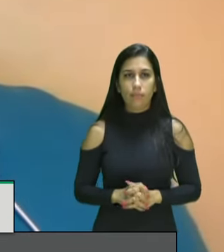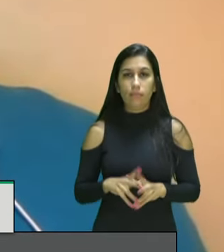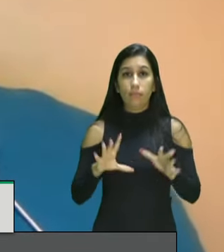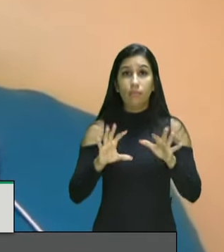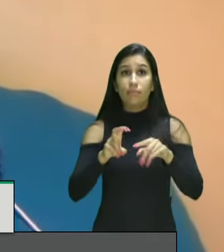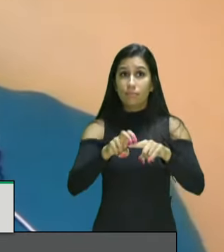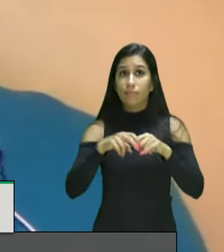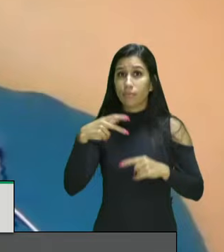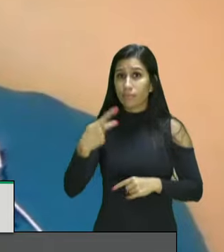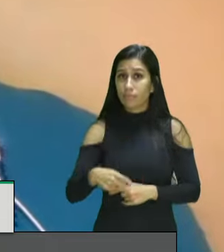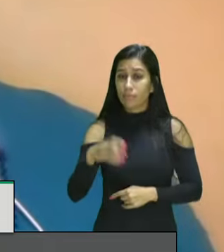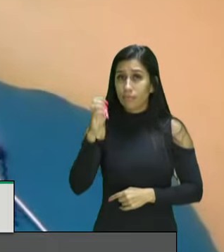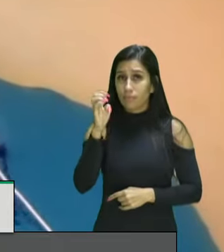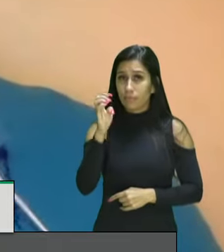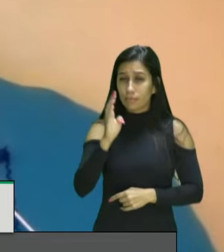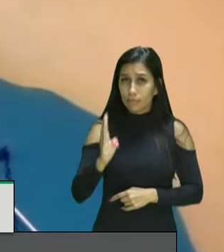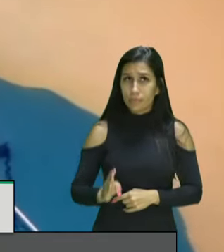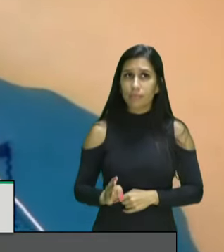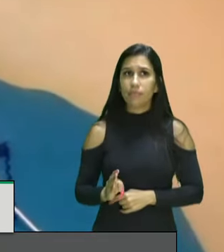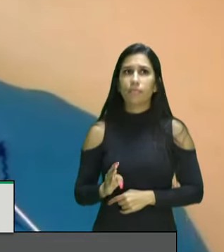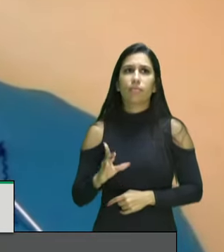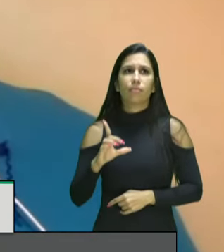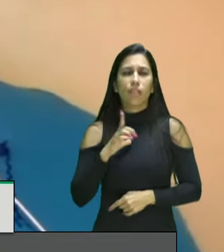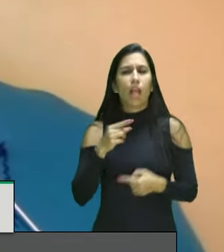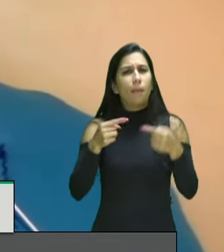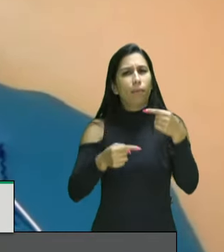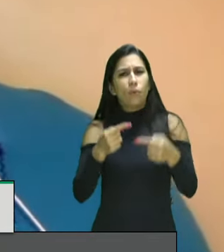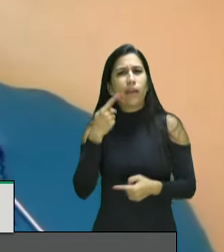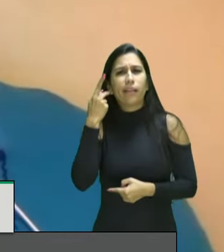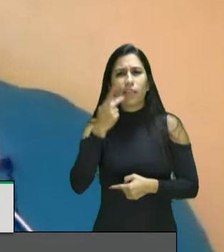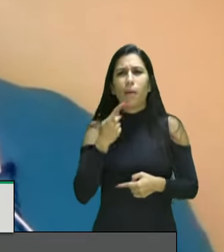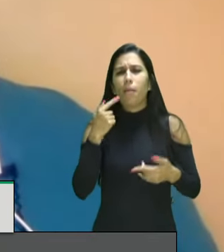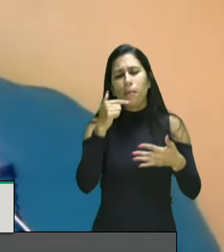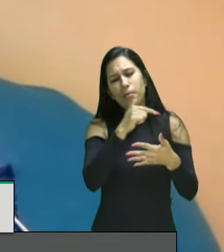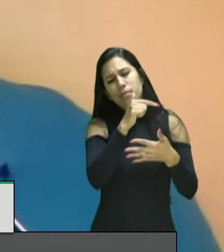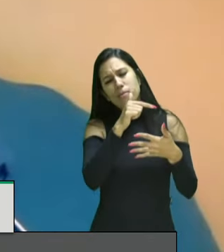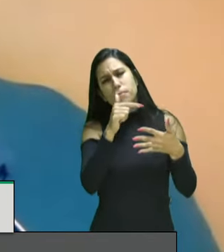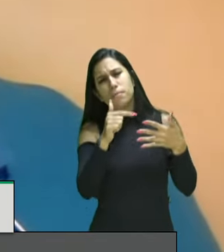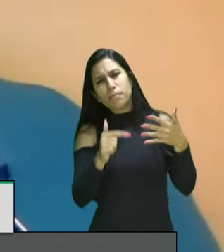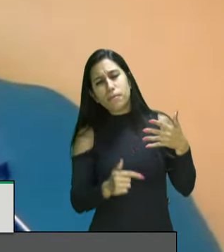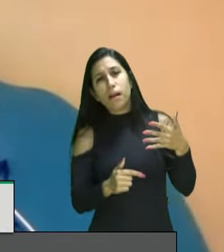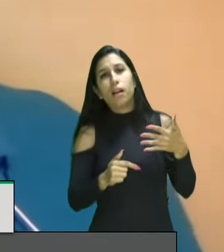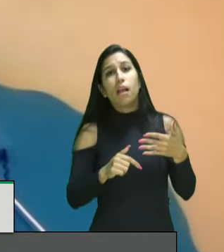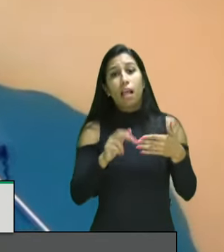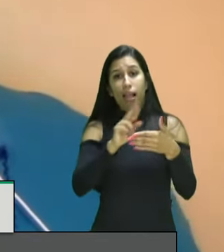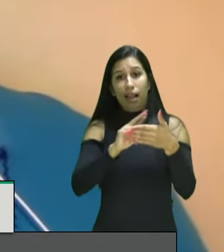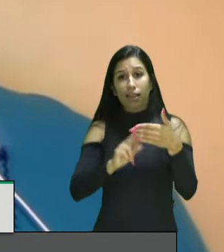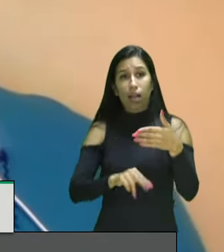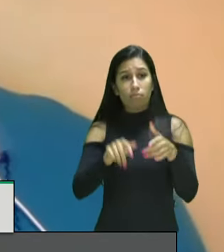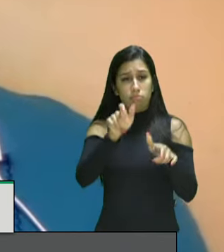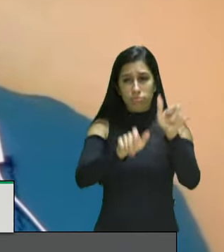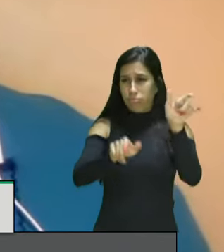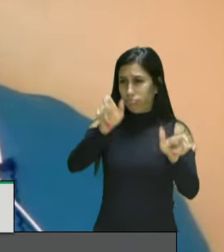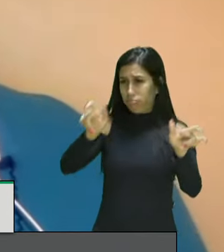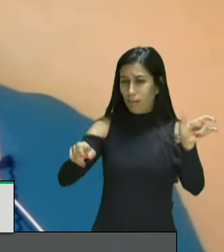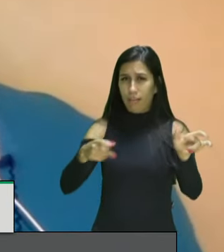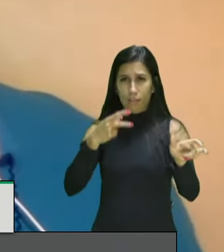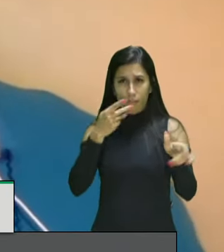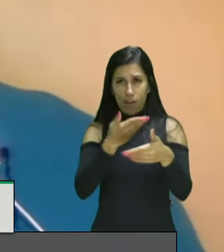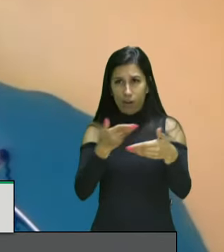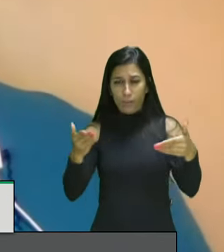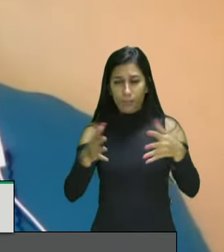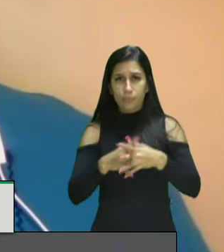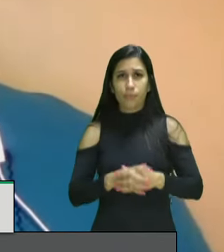país das ações afirmativas e de medidas tomadas relatadas pelos representantes do executivo